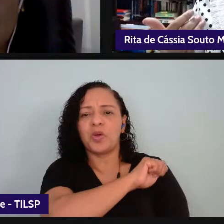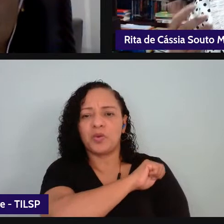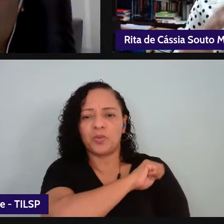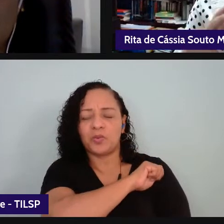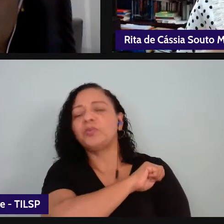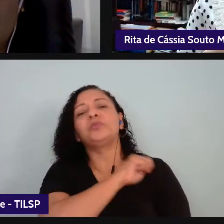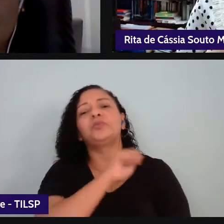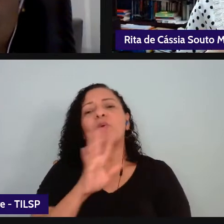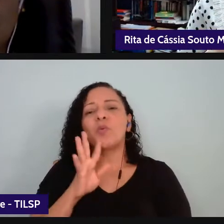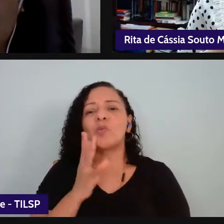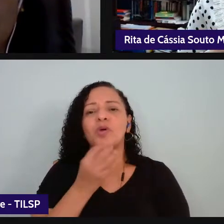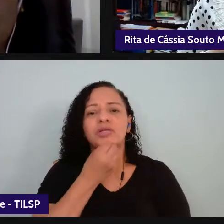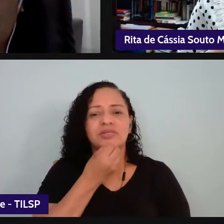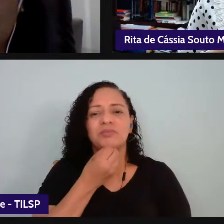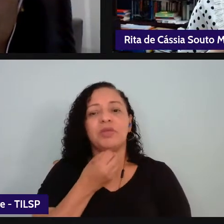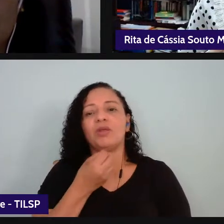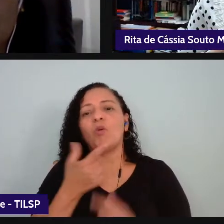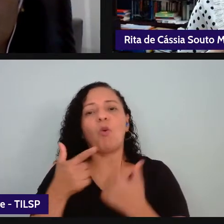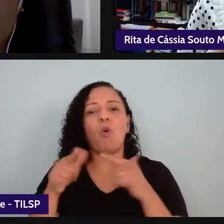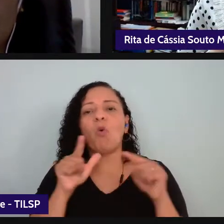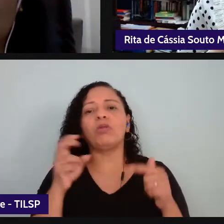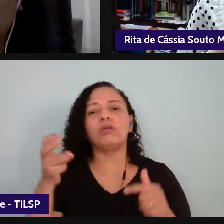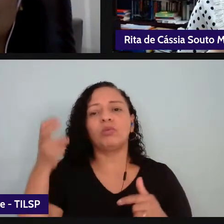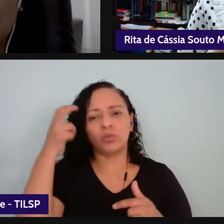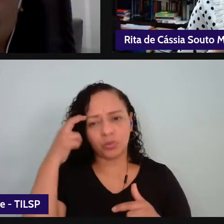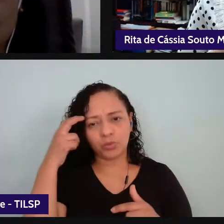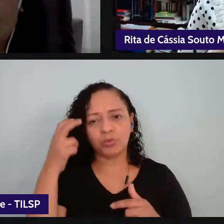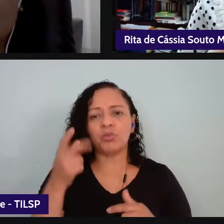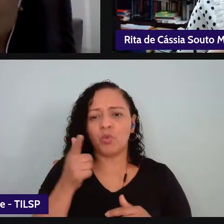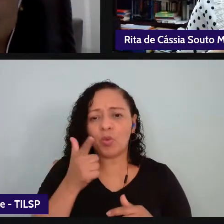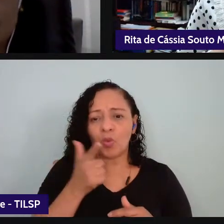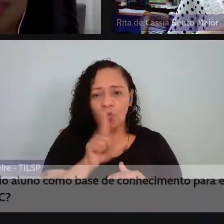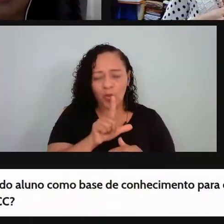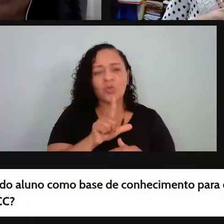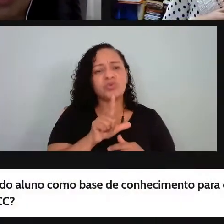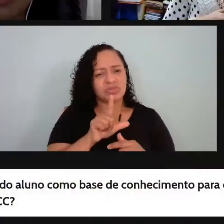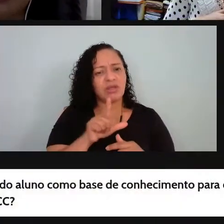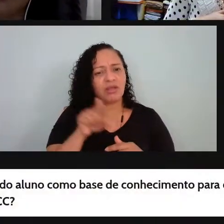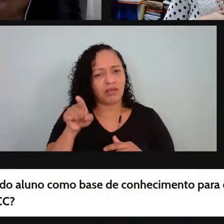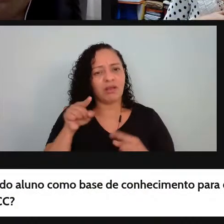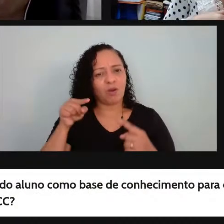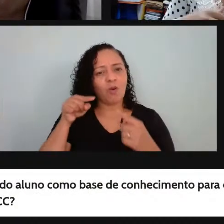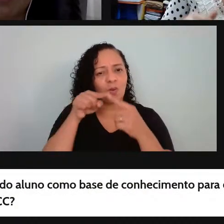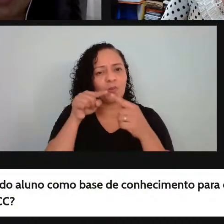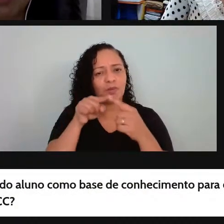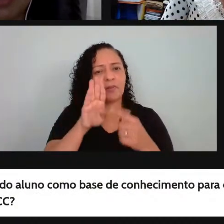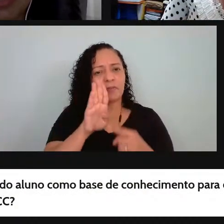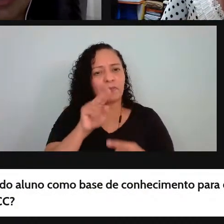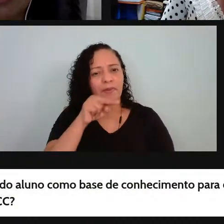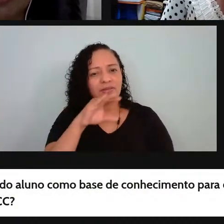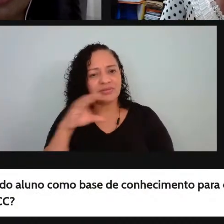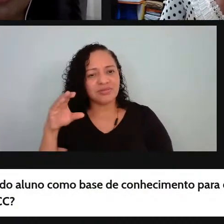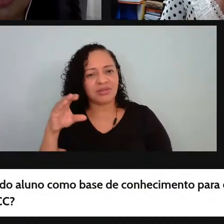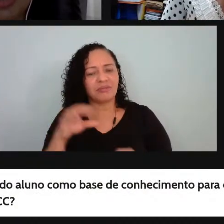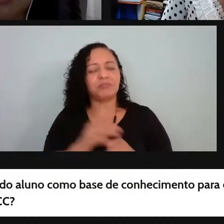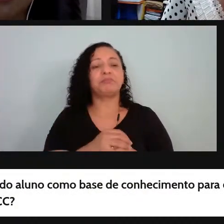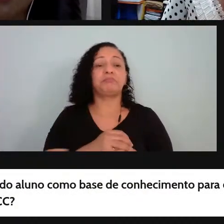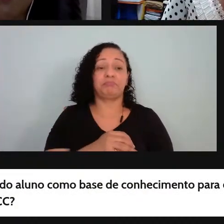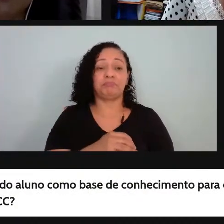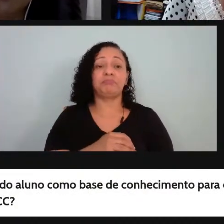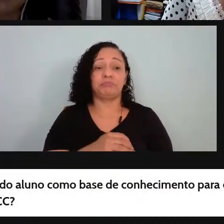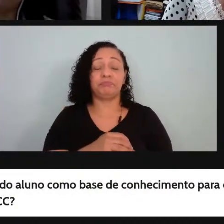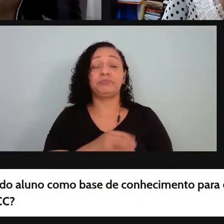outras culturas atende a base nacional como curricular Silvia fala um pouquinho sobre isso por favor a gente